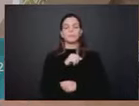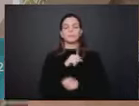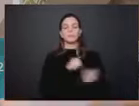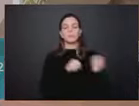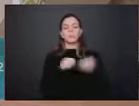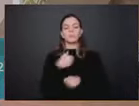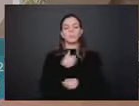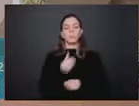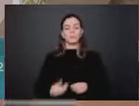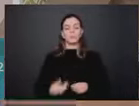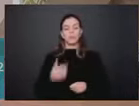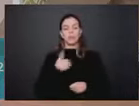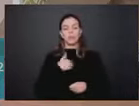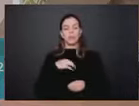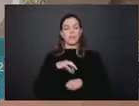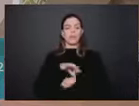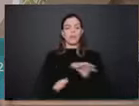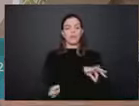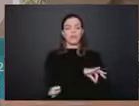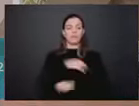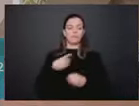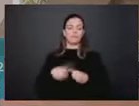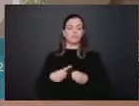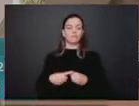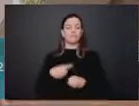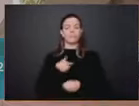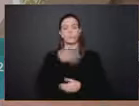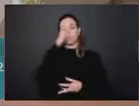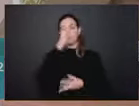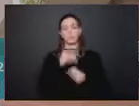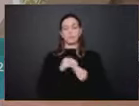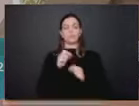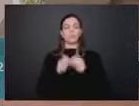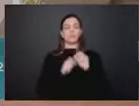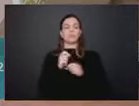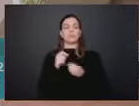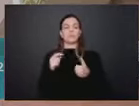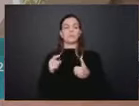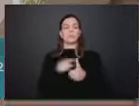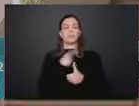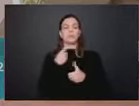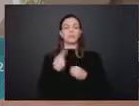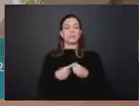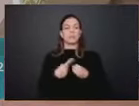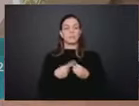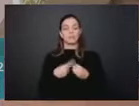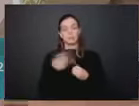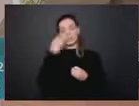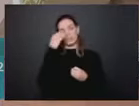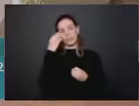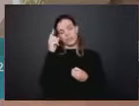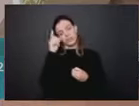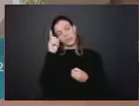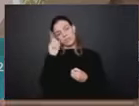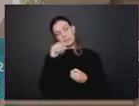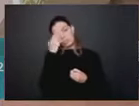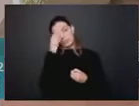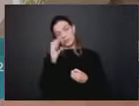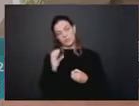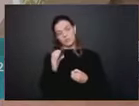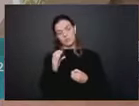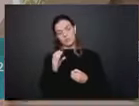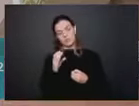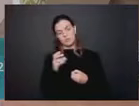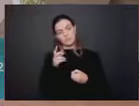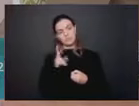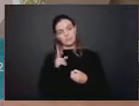compreendo com facilidade que a primeira cidade do país a encarar esse assunto de frente só poderia ser a cidade de Curitiba, sempre na vanguarda